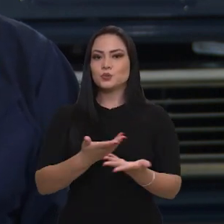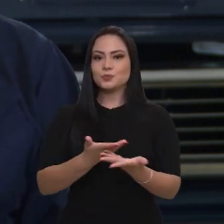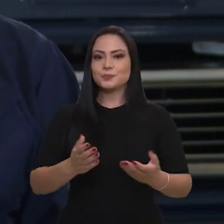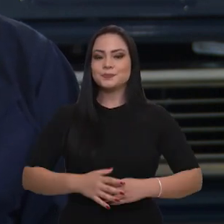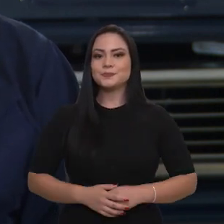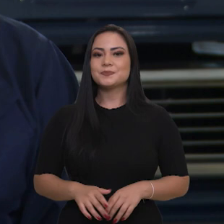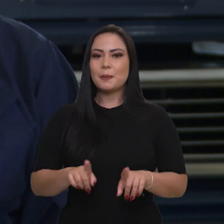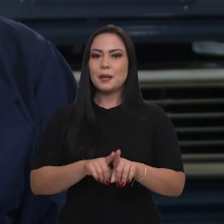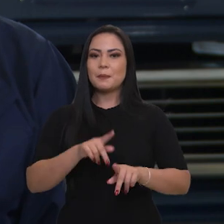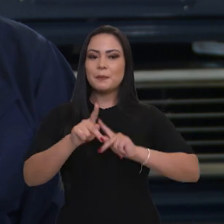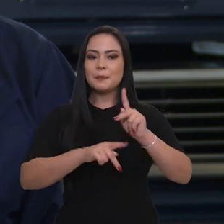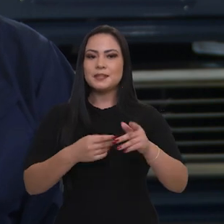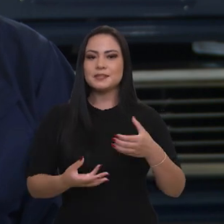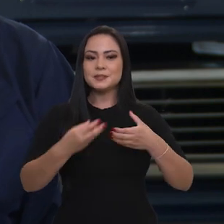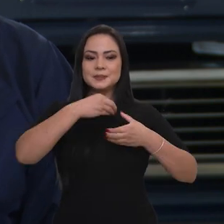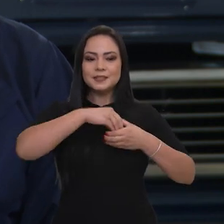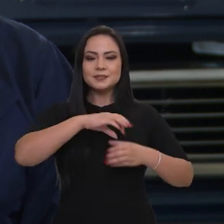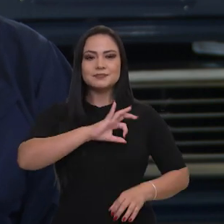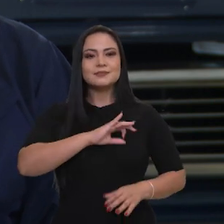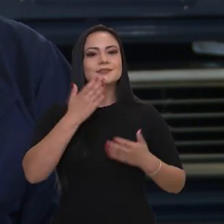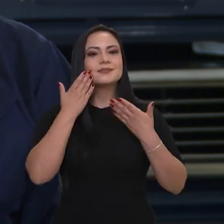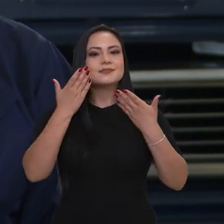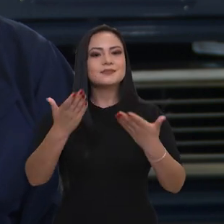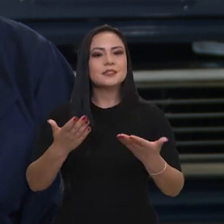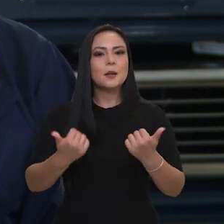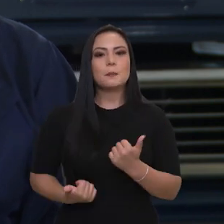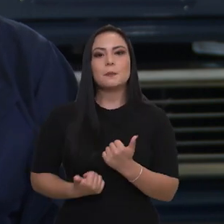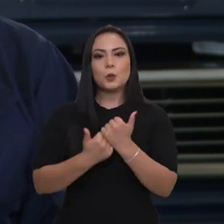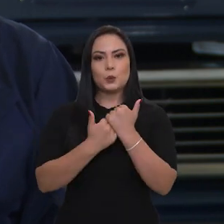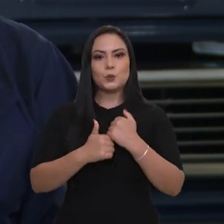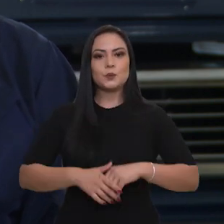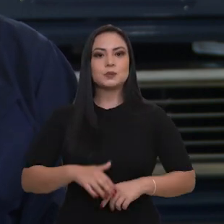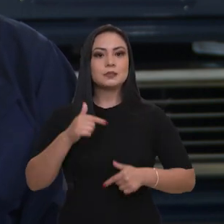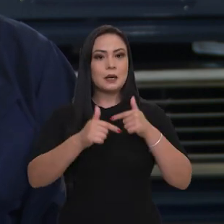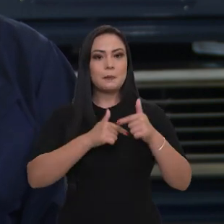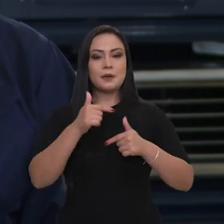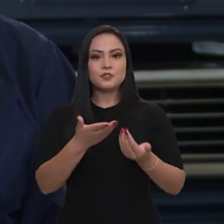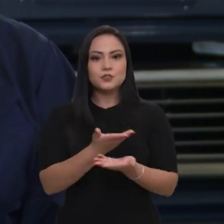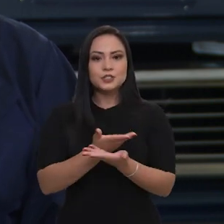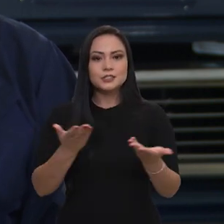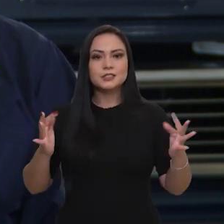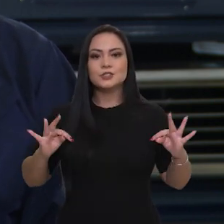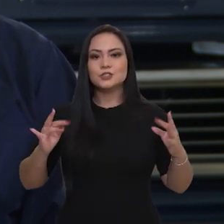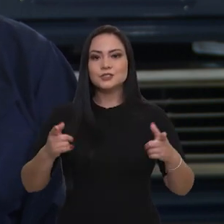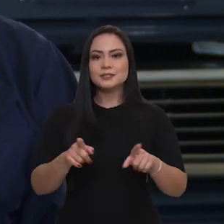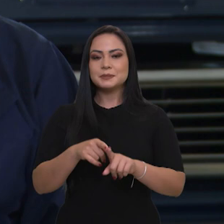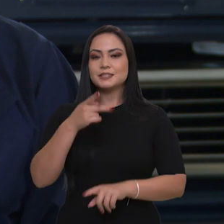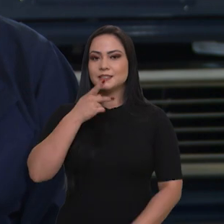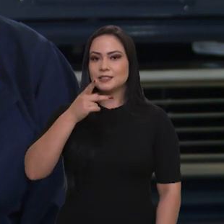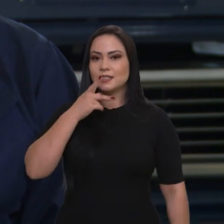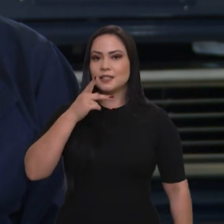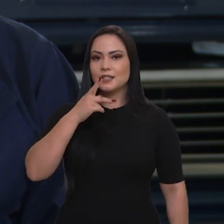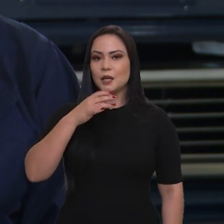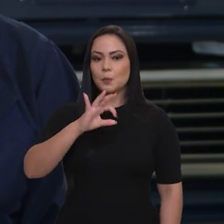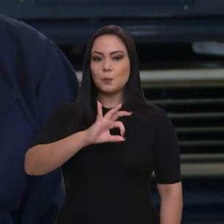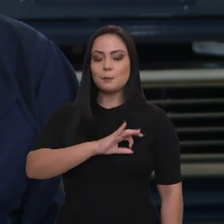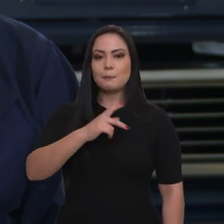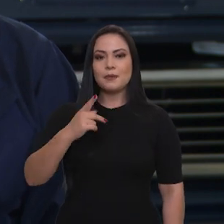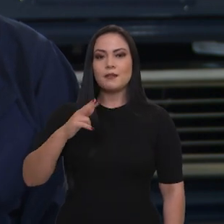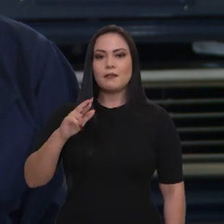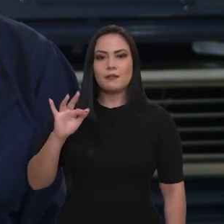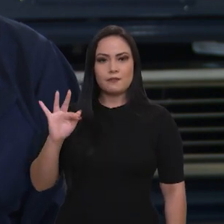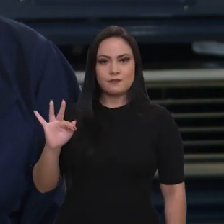interno, agradecer o apoio, o trabalho dos senhores e dizer ao Policial Rodoviária Federal